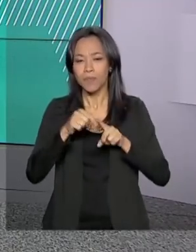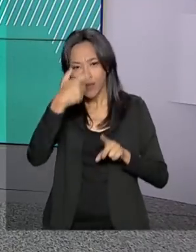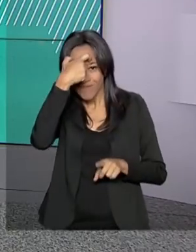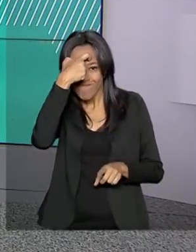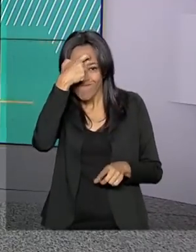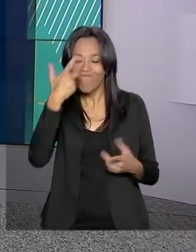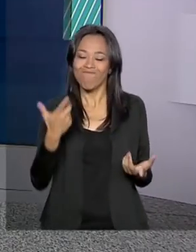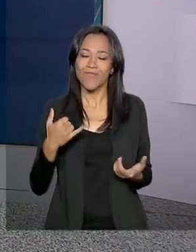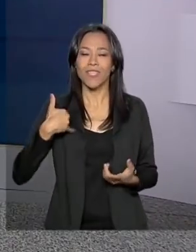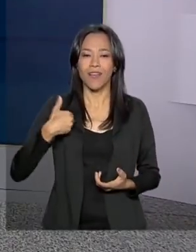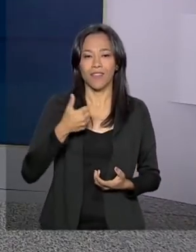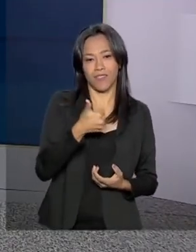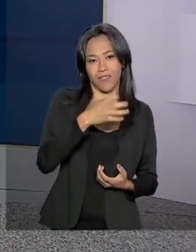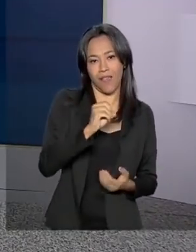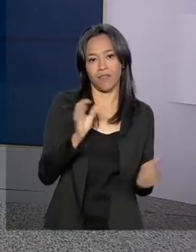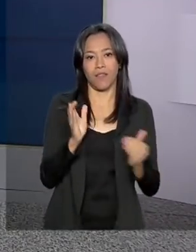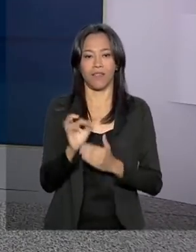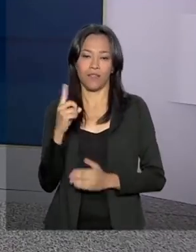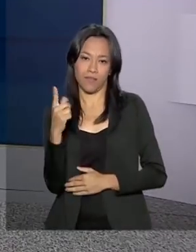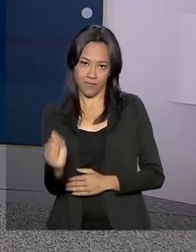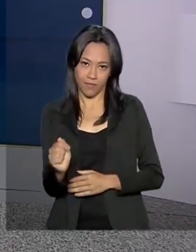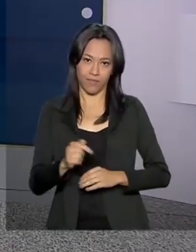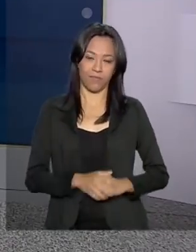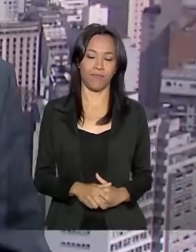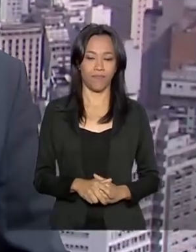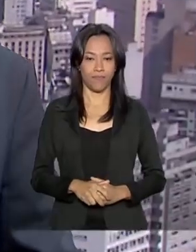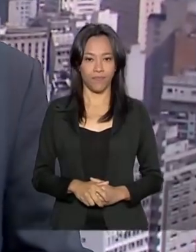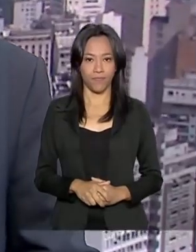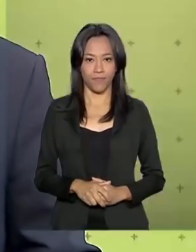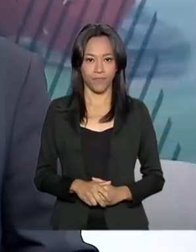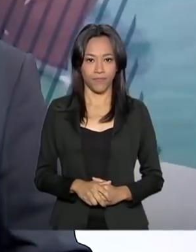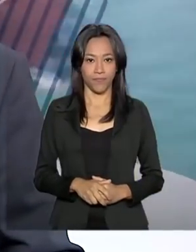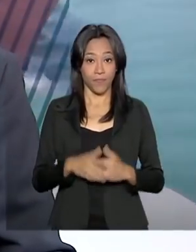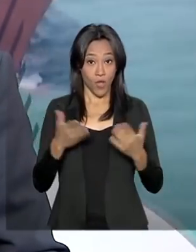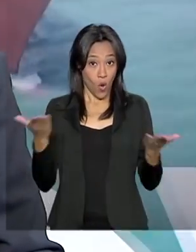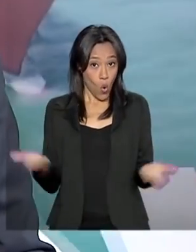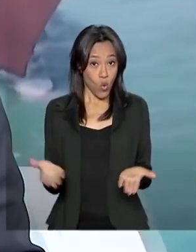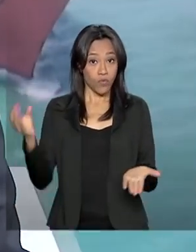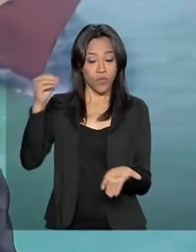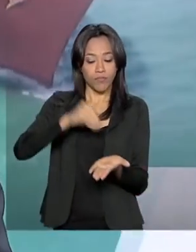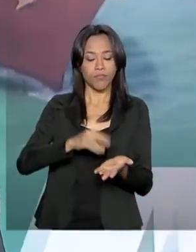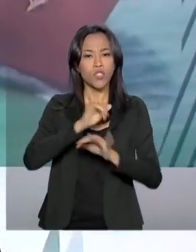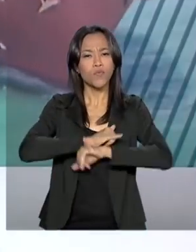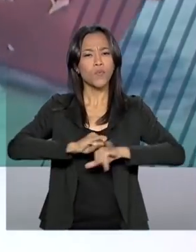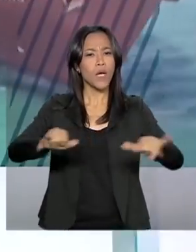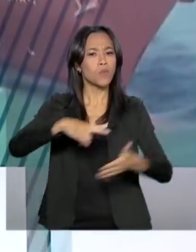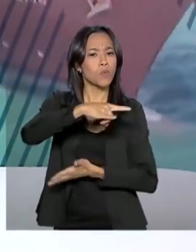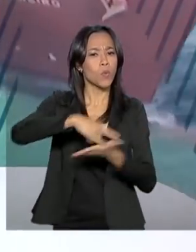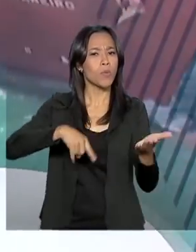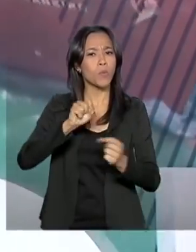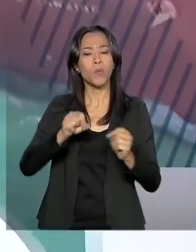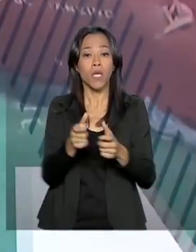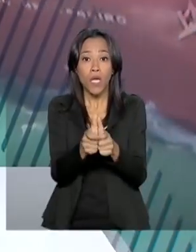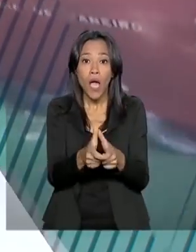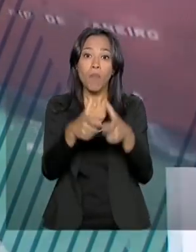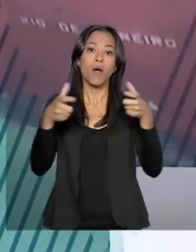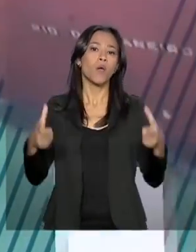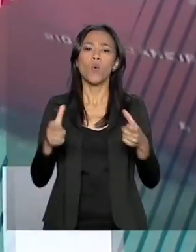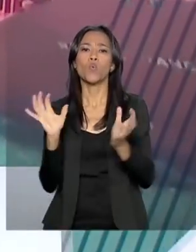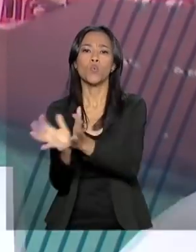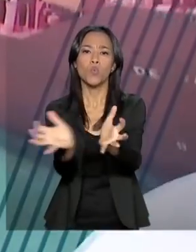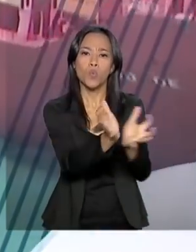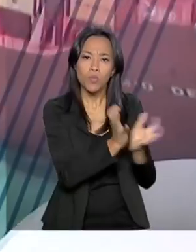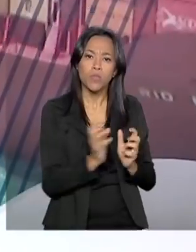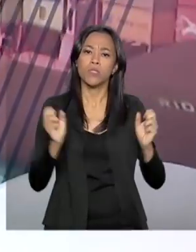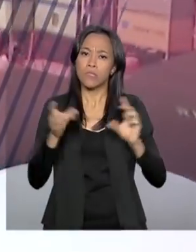intelectual de 10 a 17 anos. Publicada hoje, portaria que amplia o número de categorias autorizadas